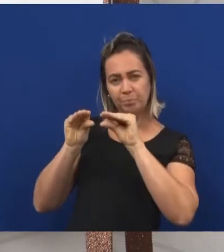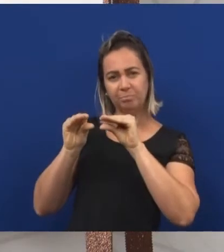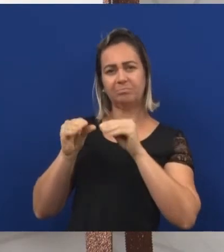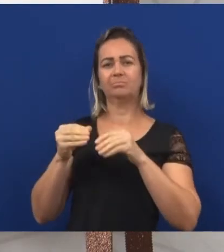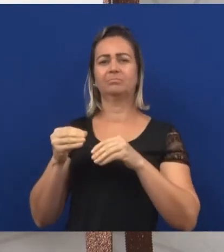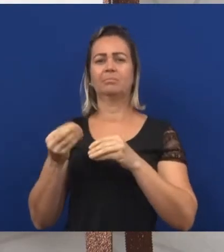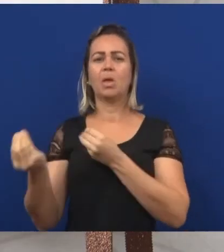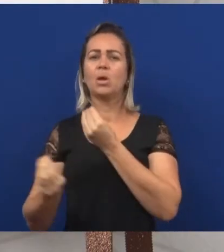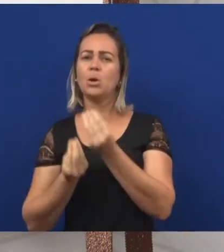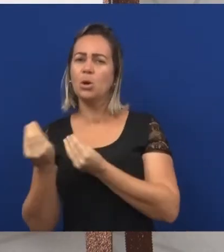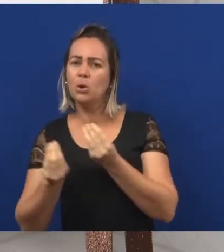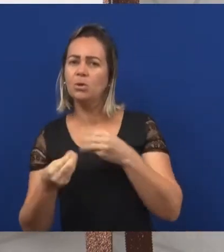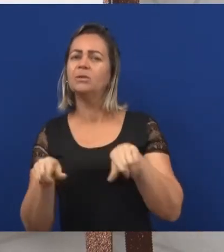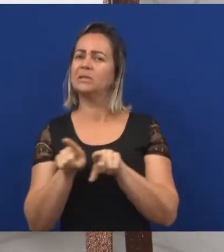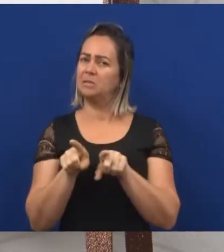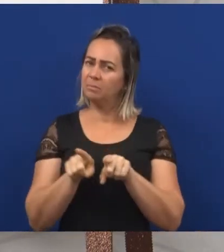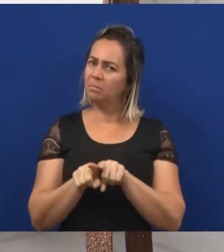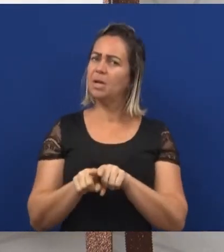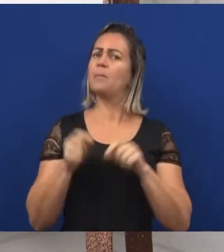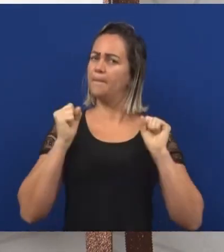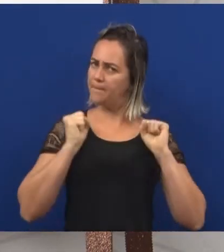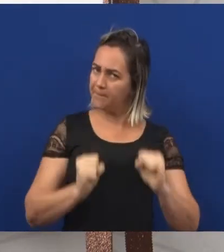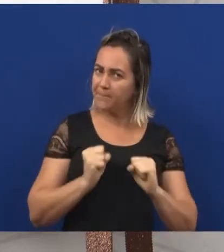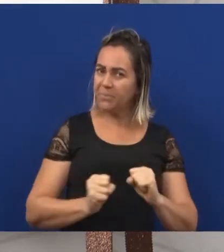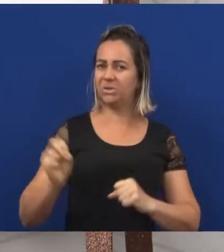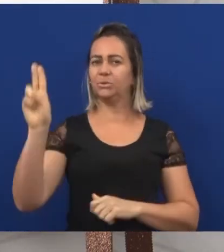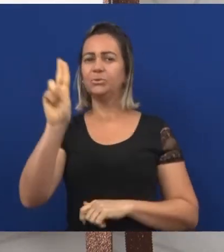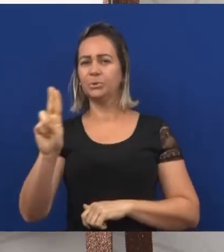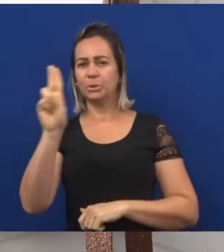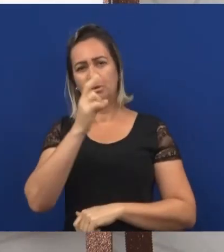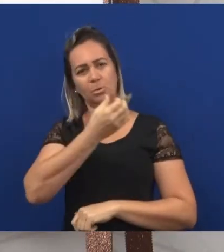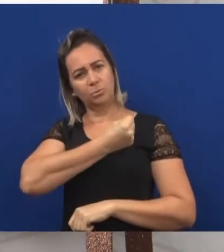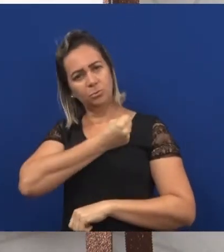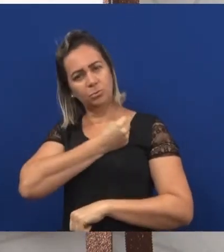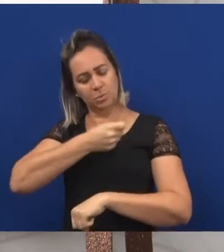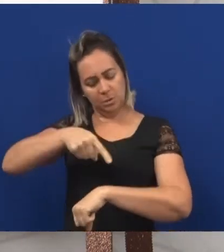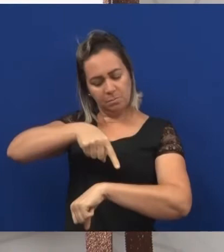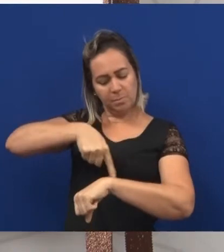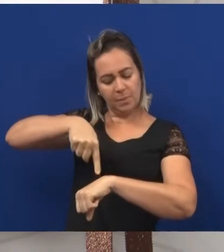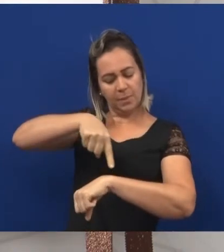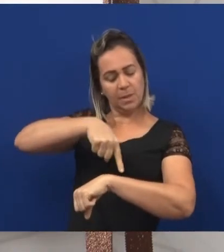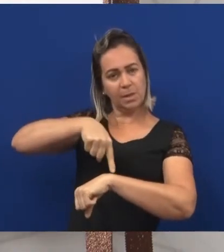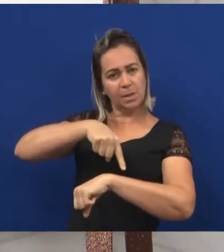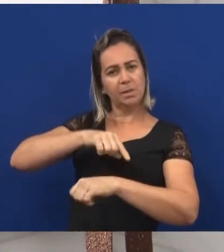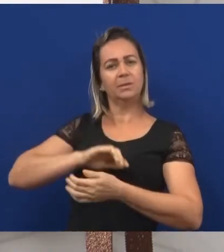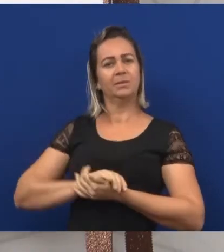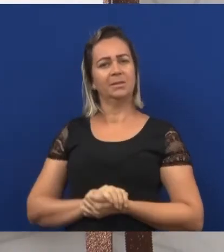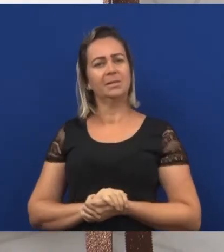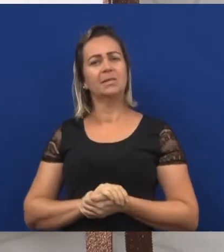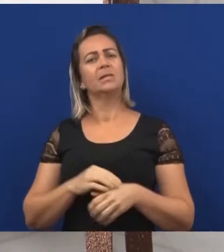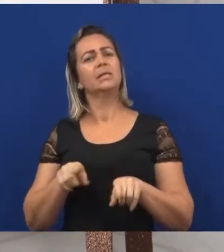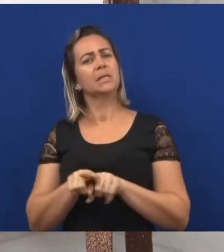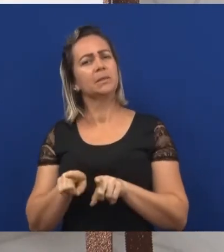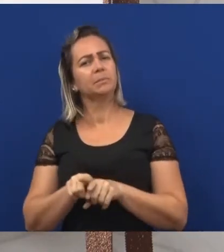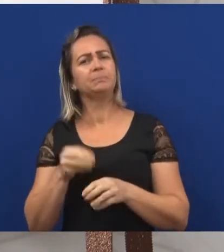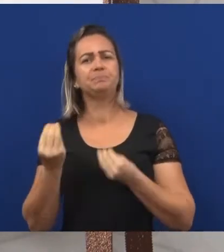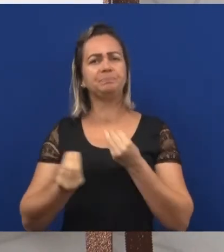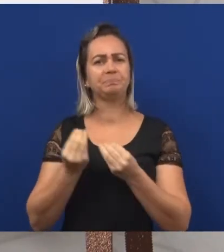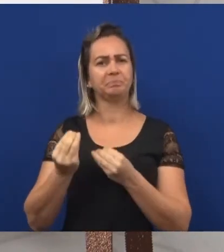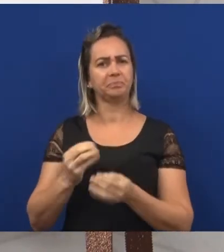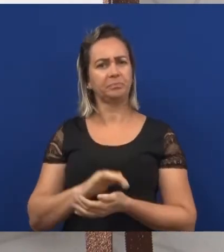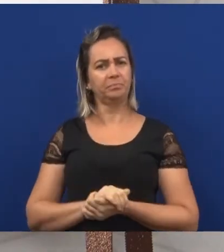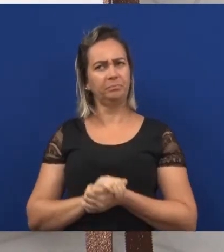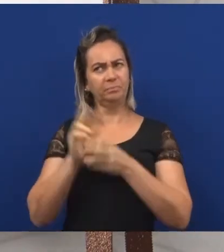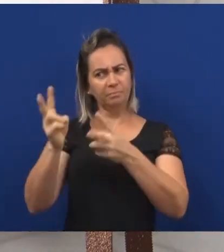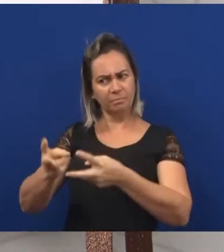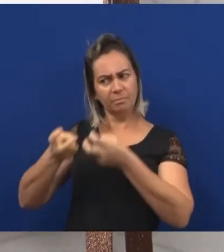para contar as horas. No relógio, os números representam as horas. E quando ele olhou